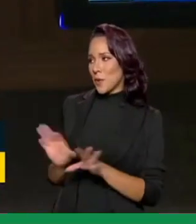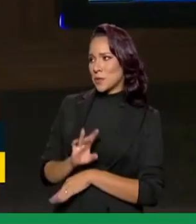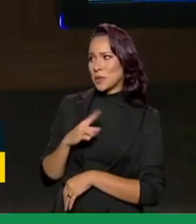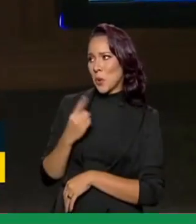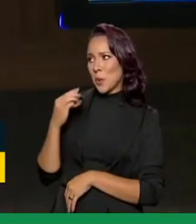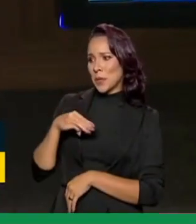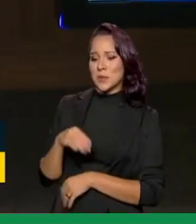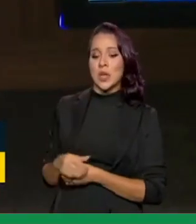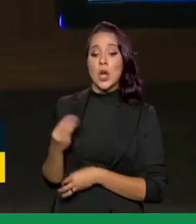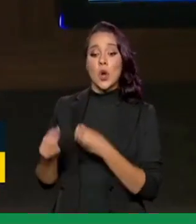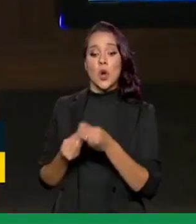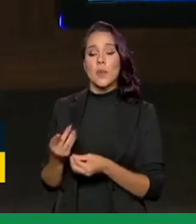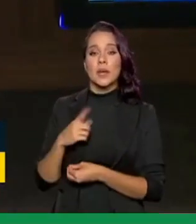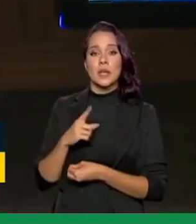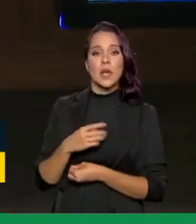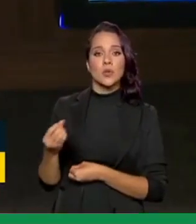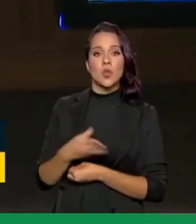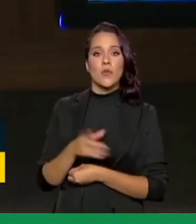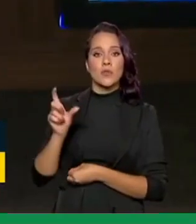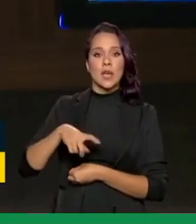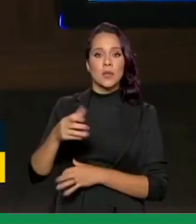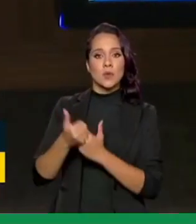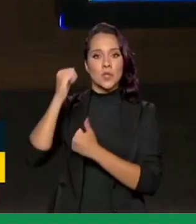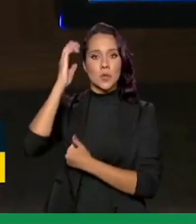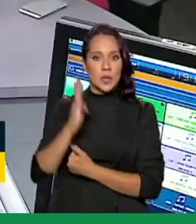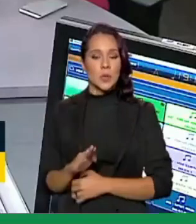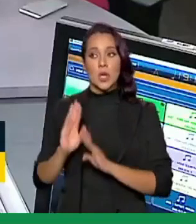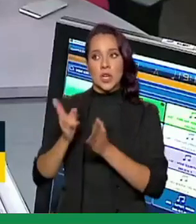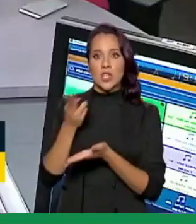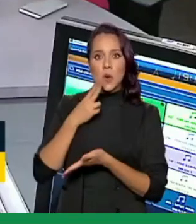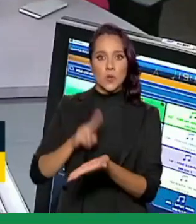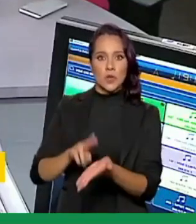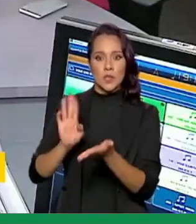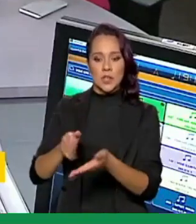menos de um minutinho como é que está a distribuição dos novos cartões do Auxílio Brasil esse que já vem com chip